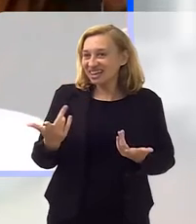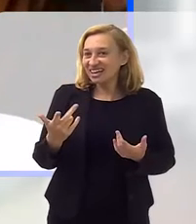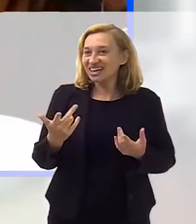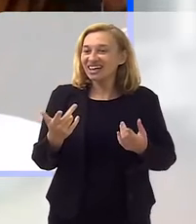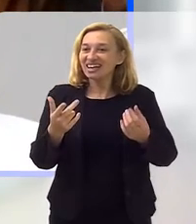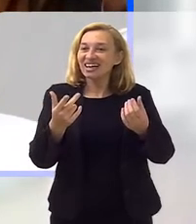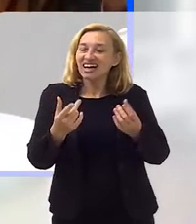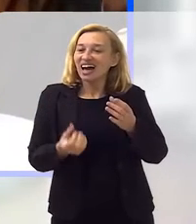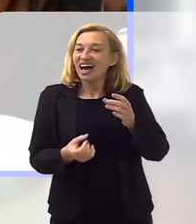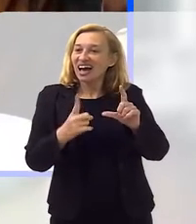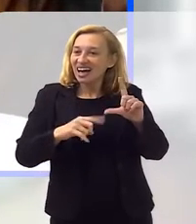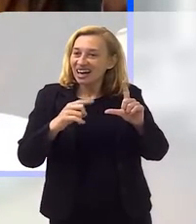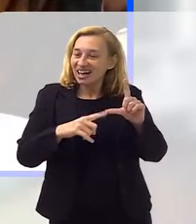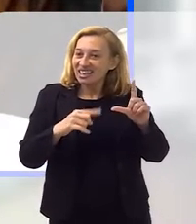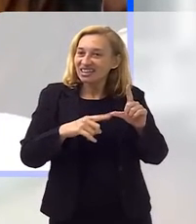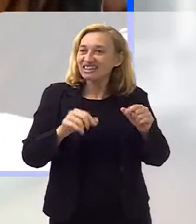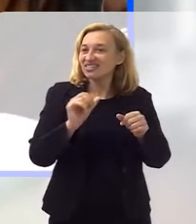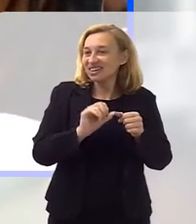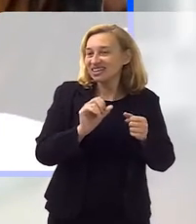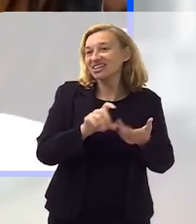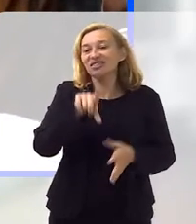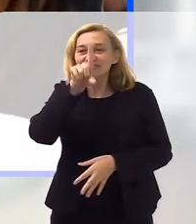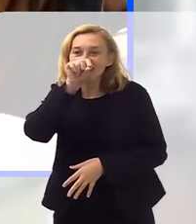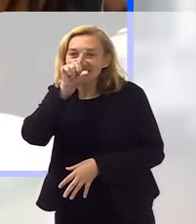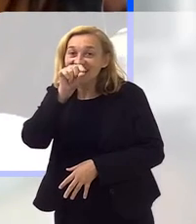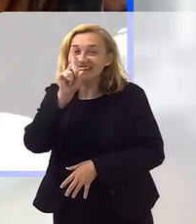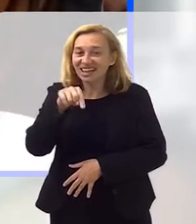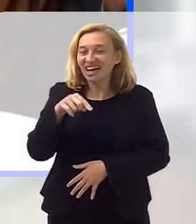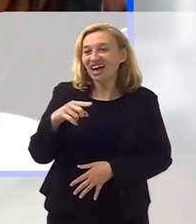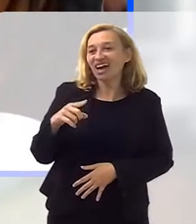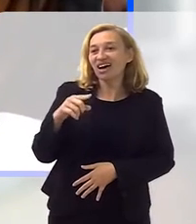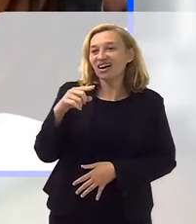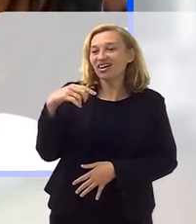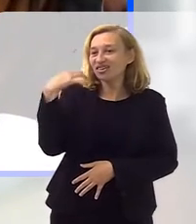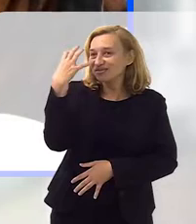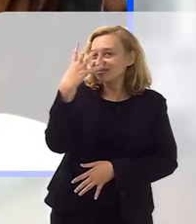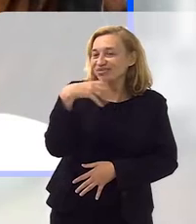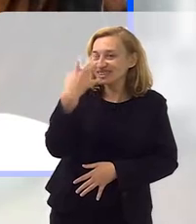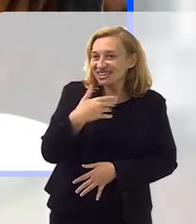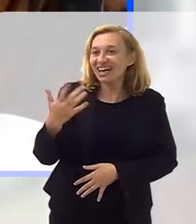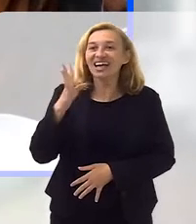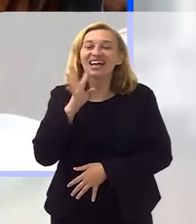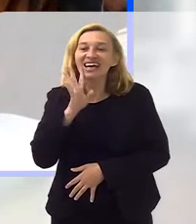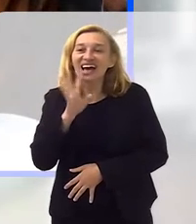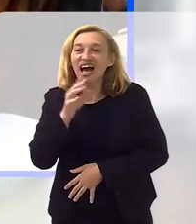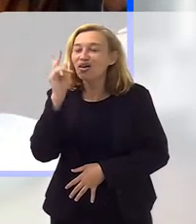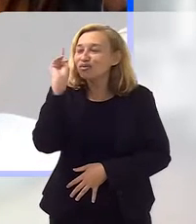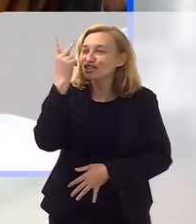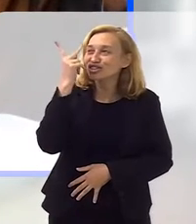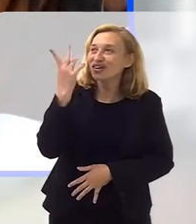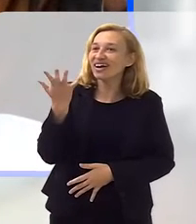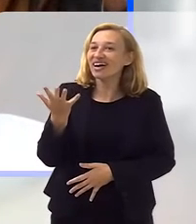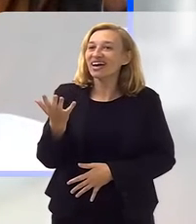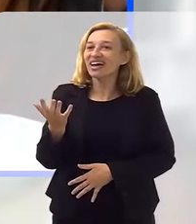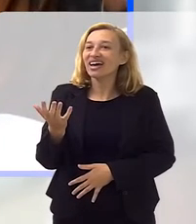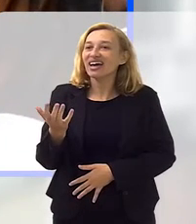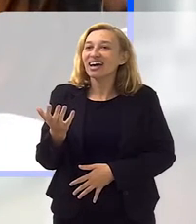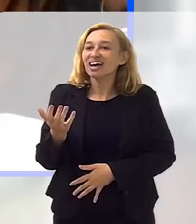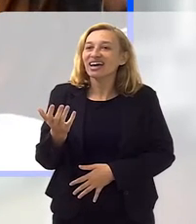né, que eles fizeram, falando desse passarinho, né, é uma música muito legal e, assim, uma história muito,